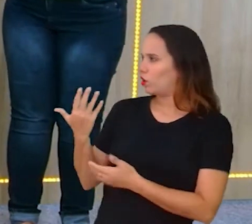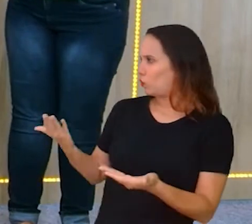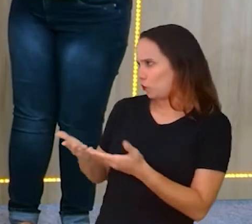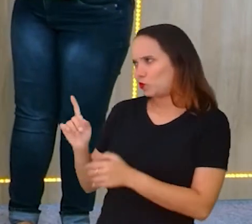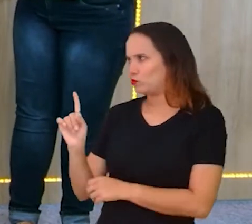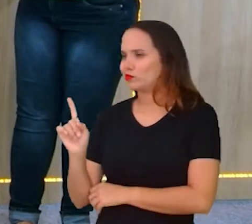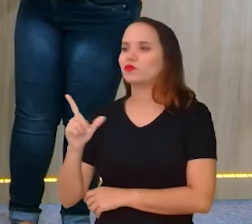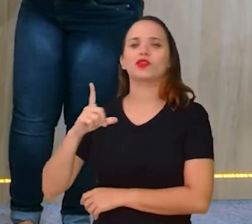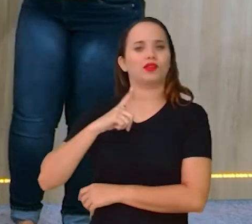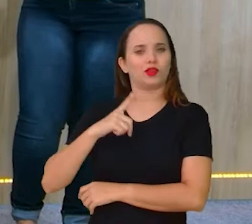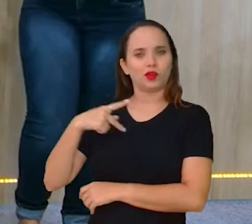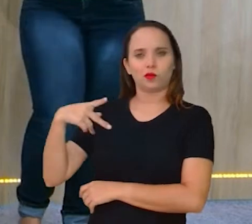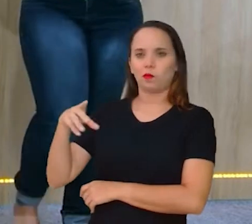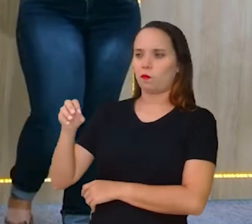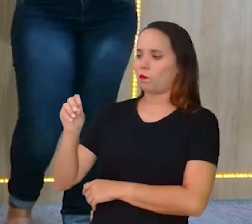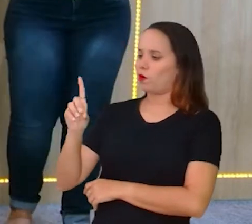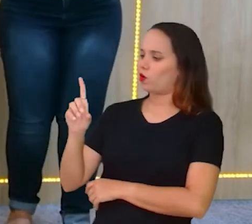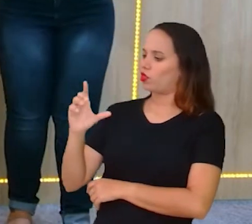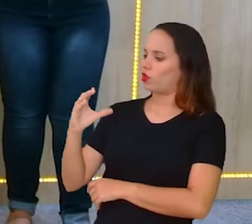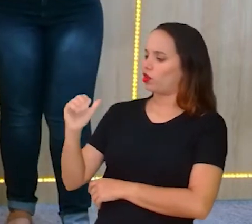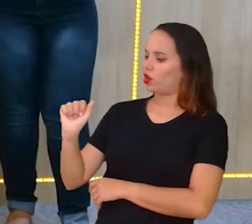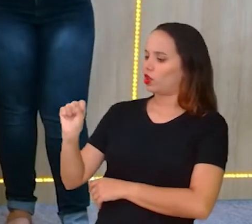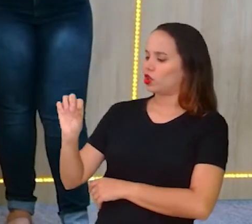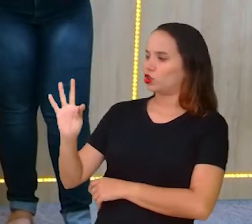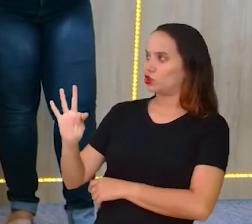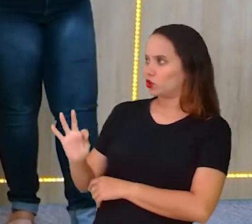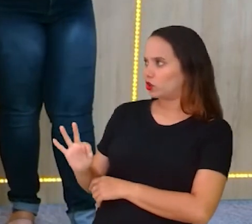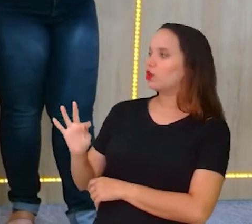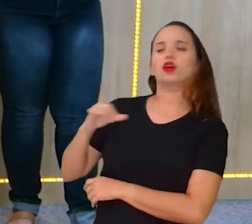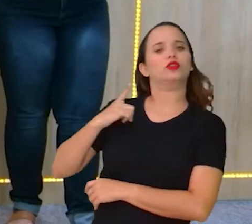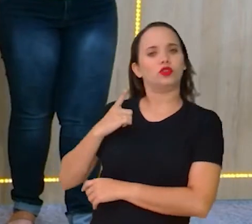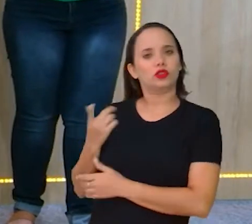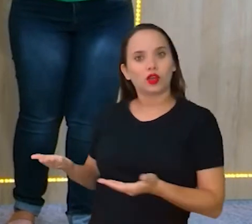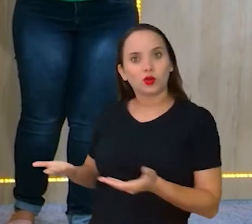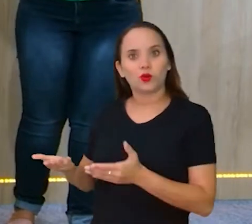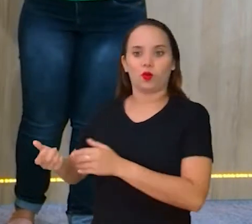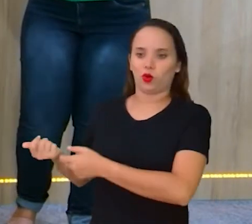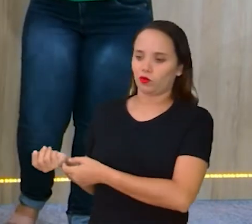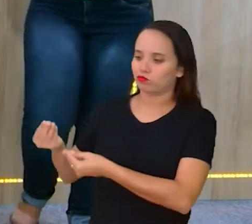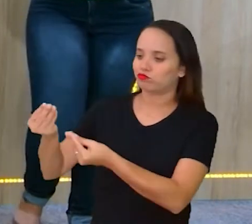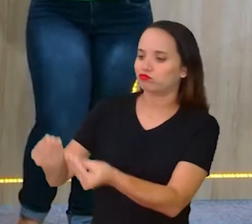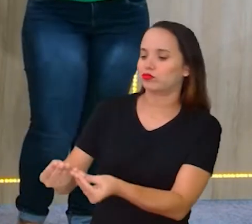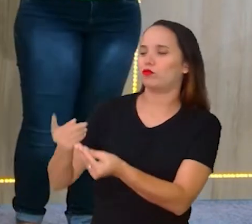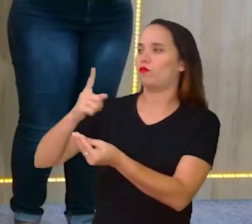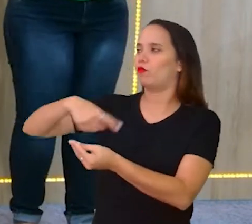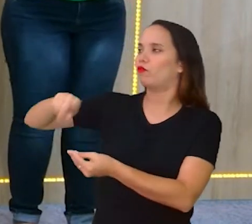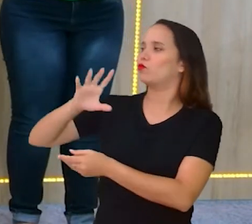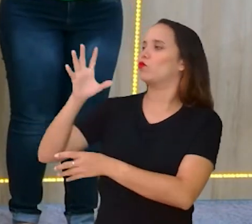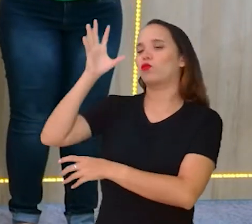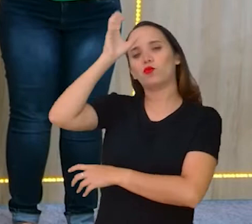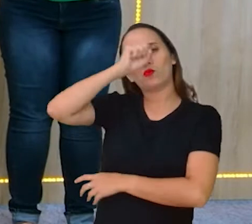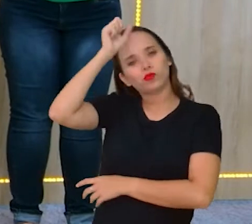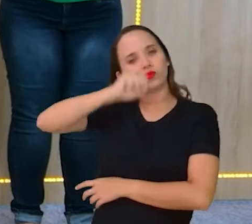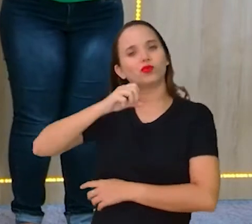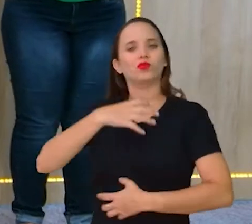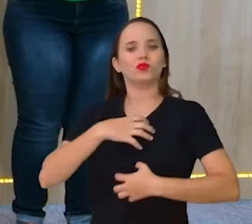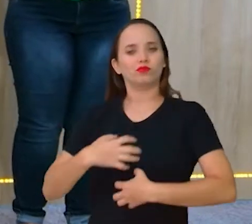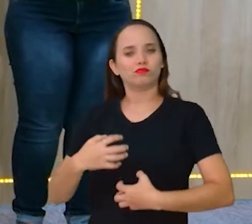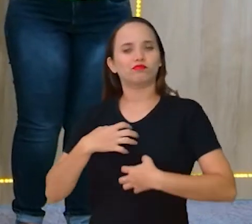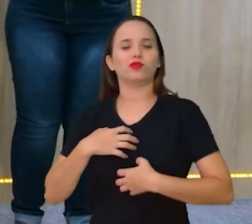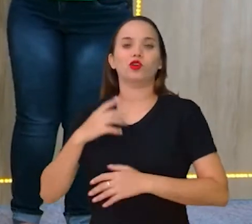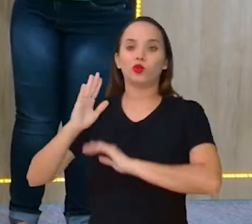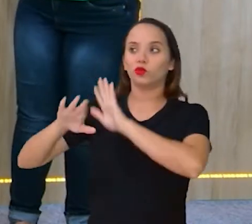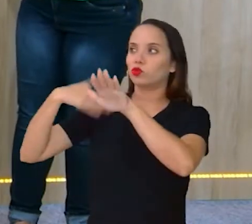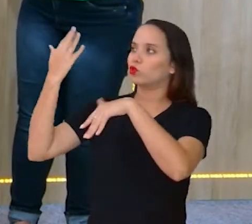a gente tem o podcast também, que a gente está aí trazendo para essa forma de aprendizagem, então tudo vai se transformando e